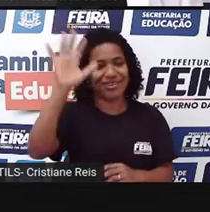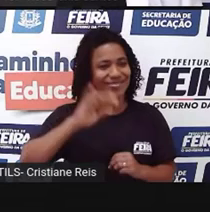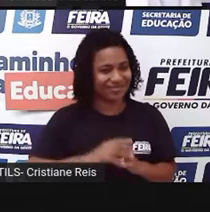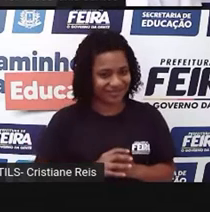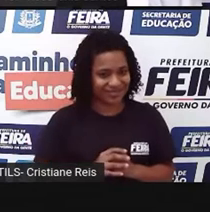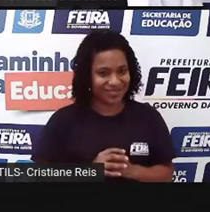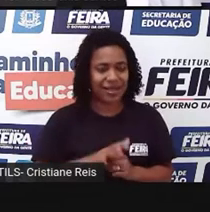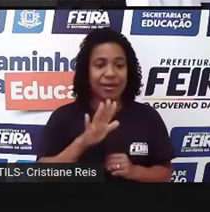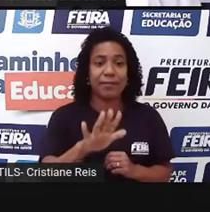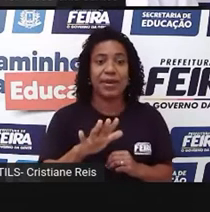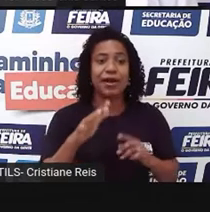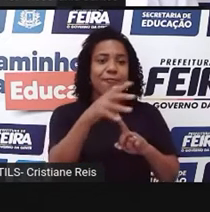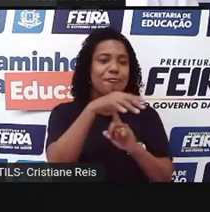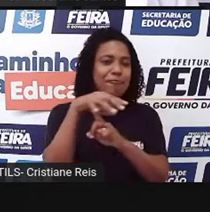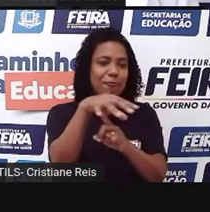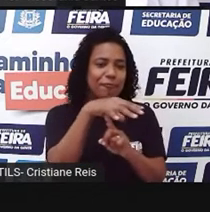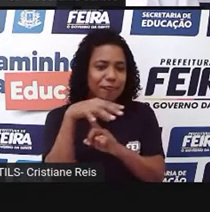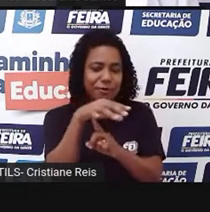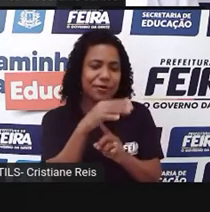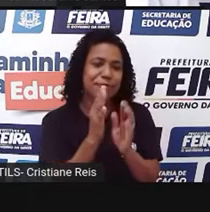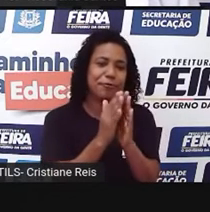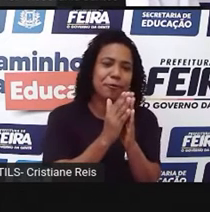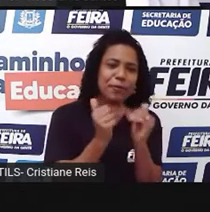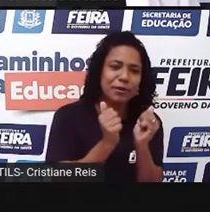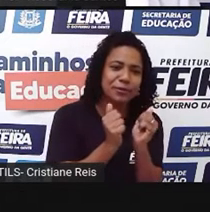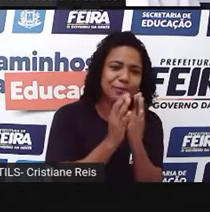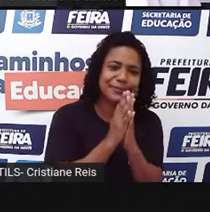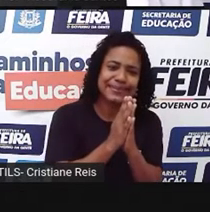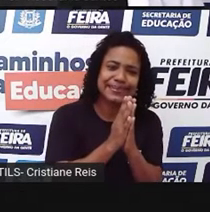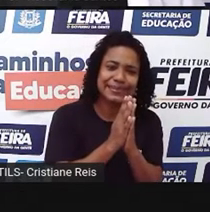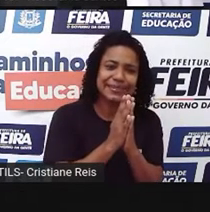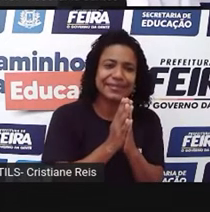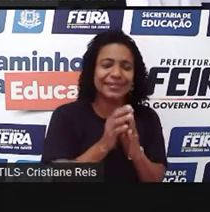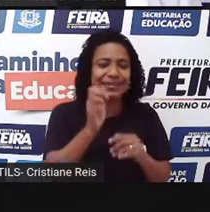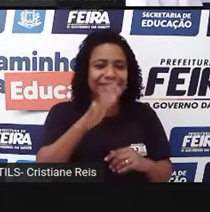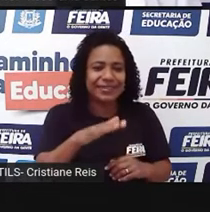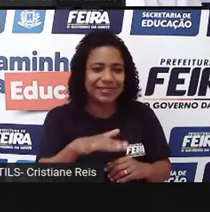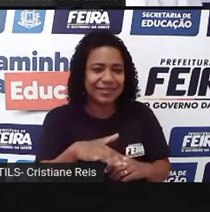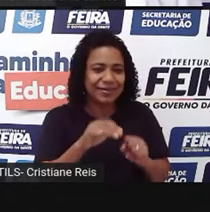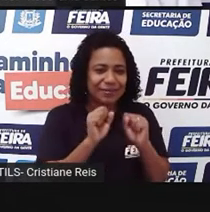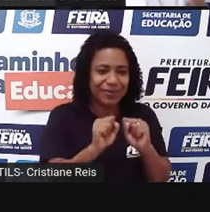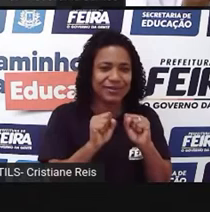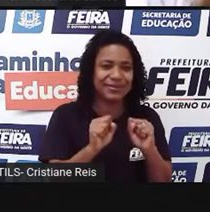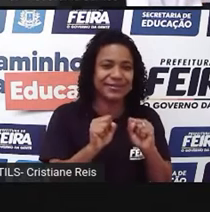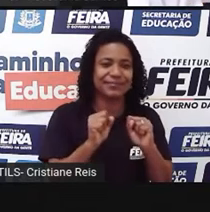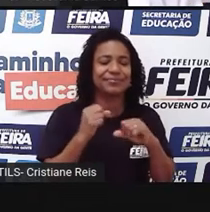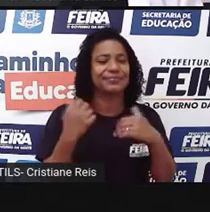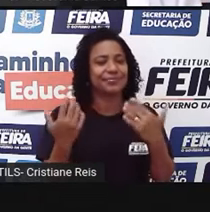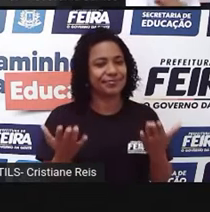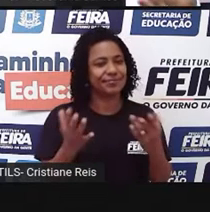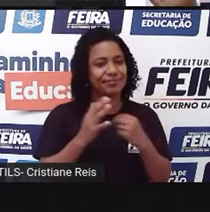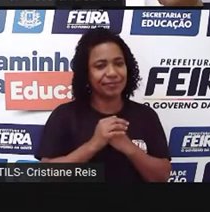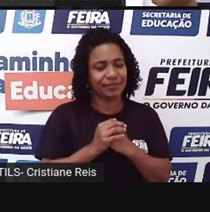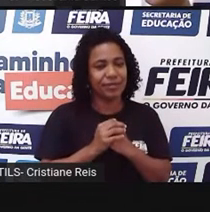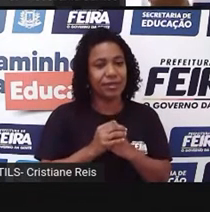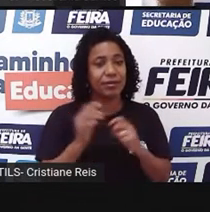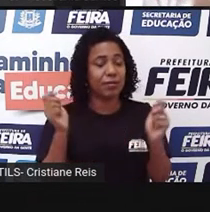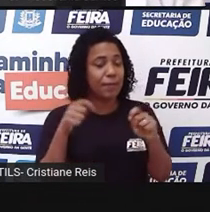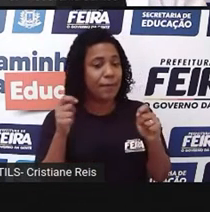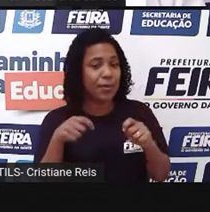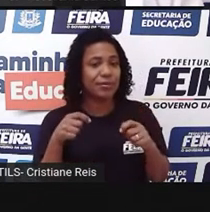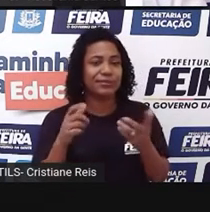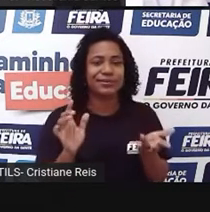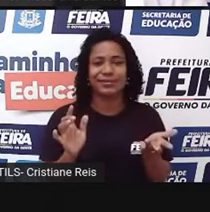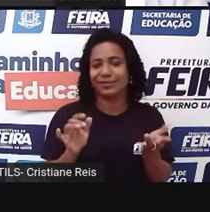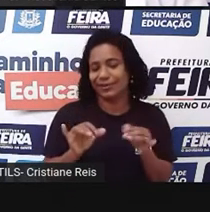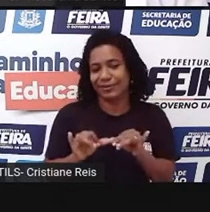como você mudar o preço dele. Ah, se chegar lá na moça do caixa e dizer, ah, eu queria pagar, queria que tivesse um